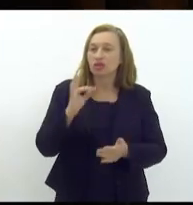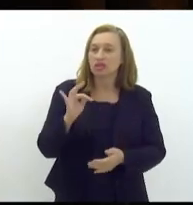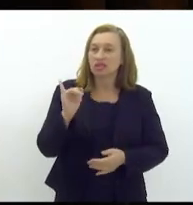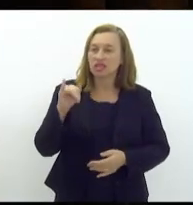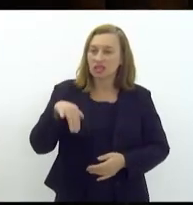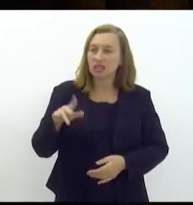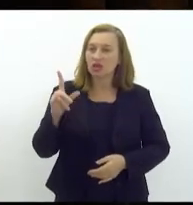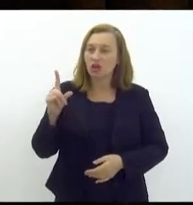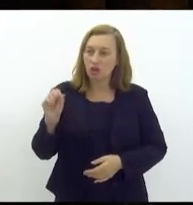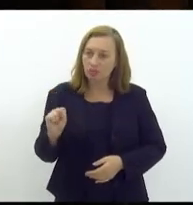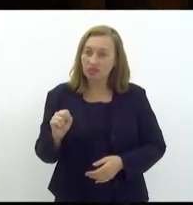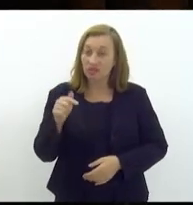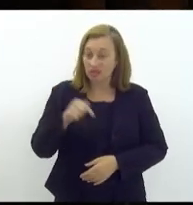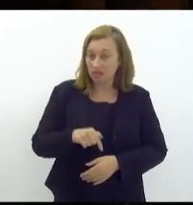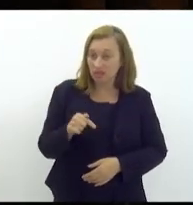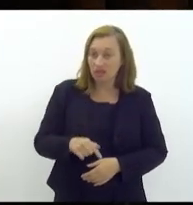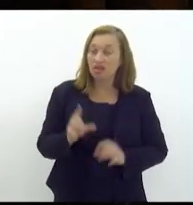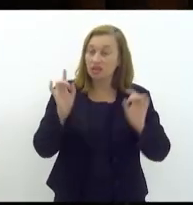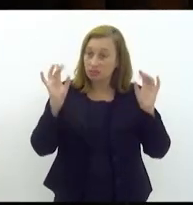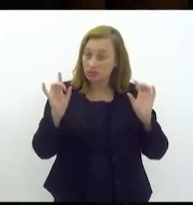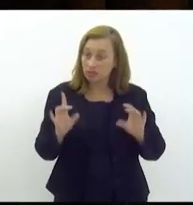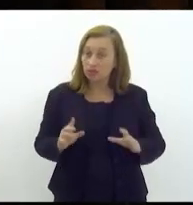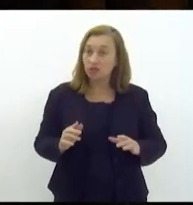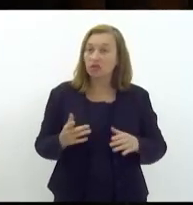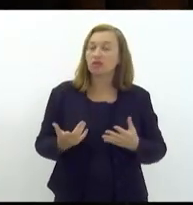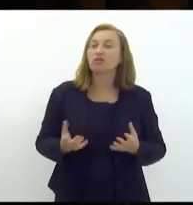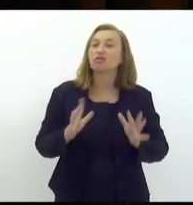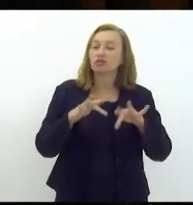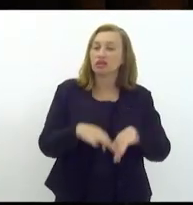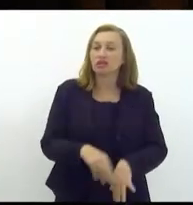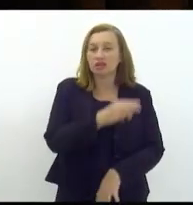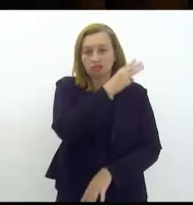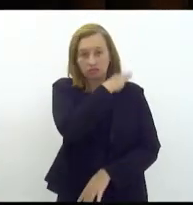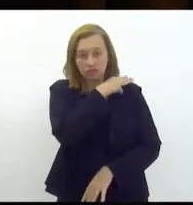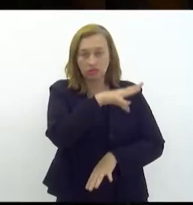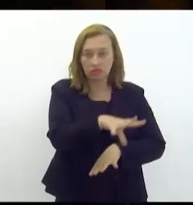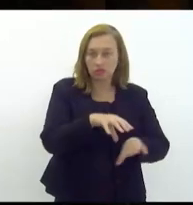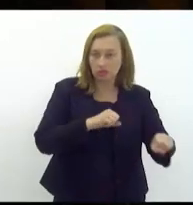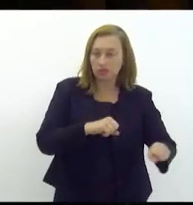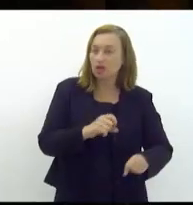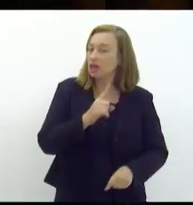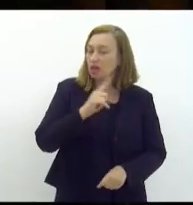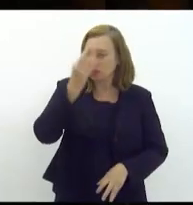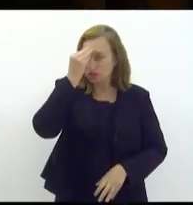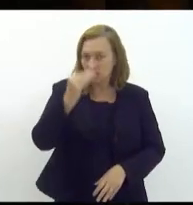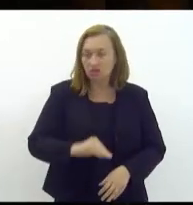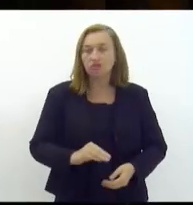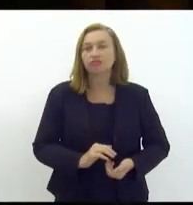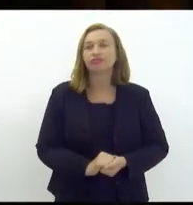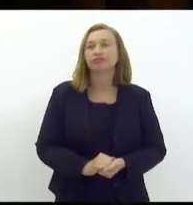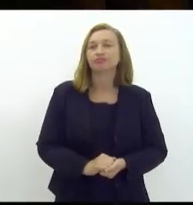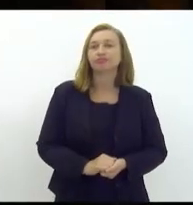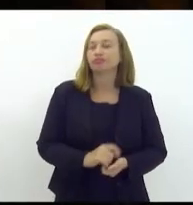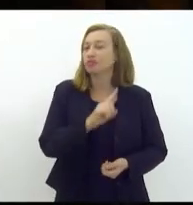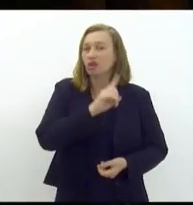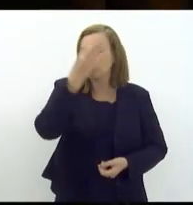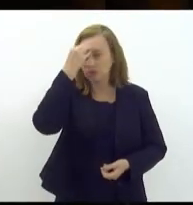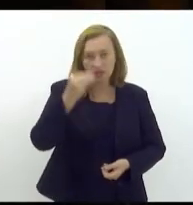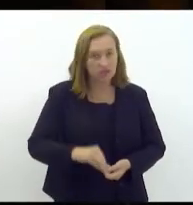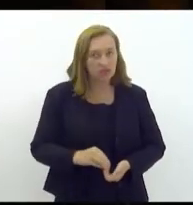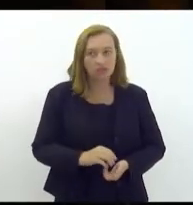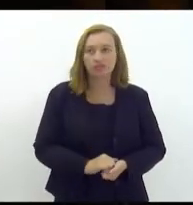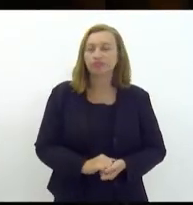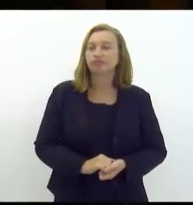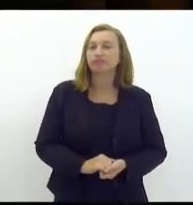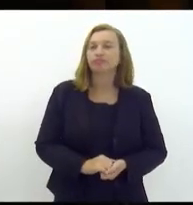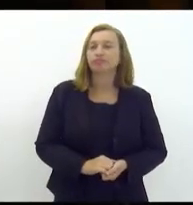que estão aqui especialmente aqueles que vão concluir o ensino médio não desistam não desistam